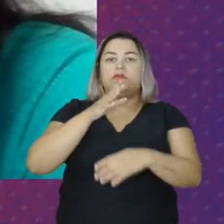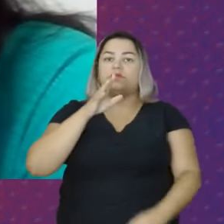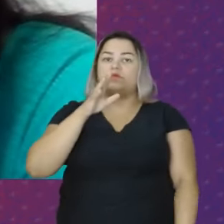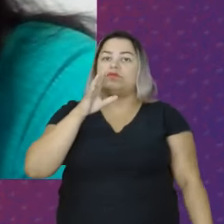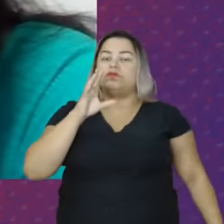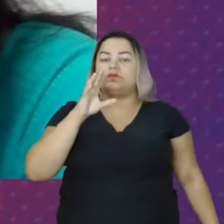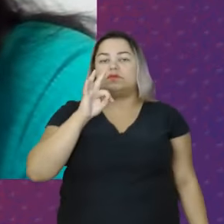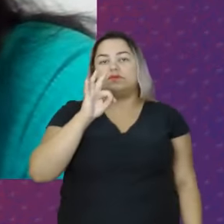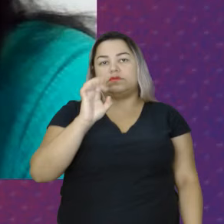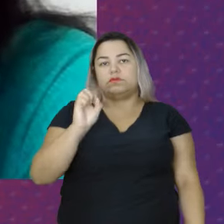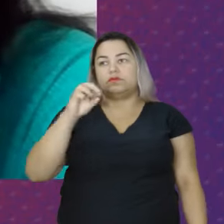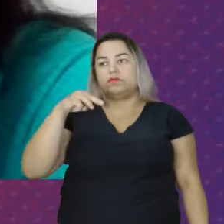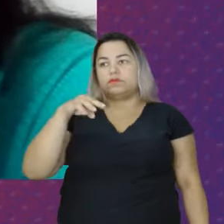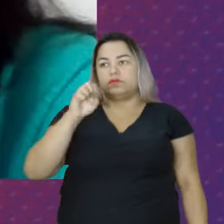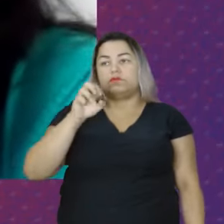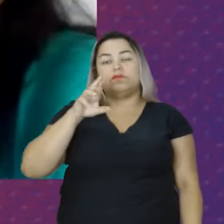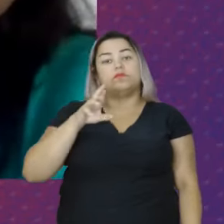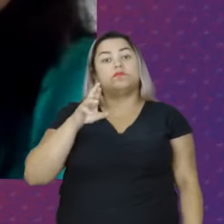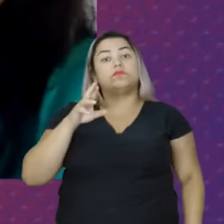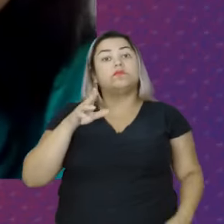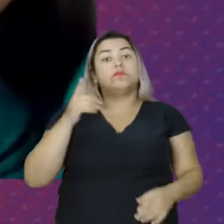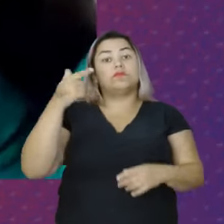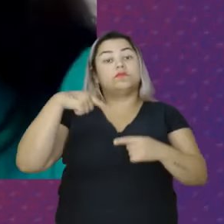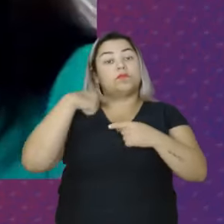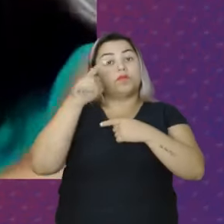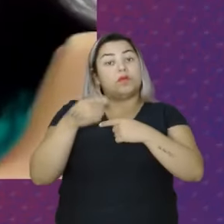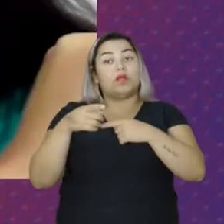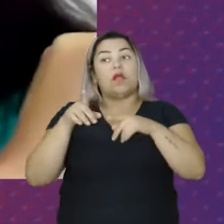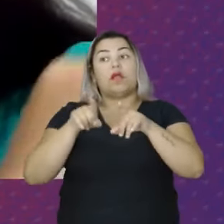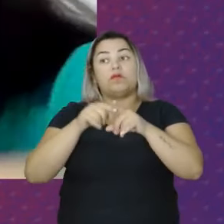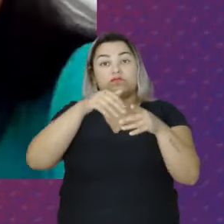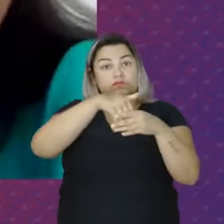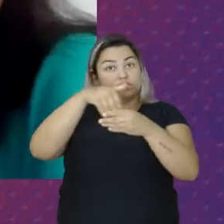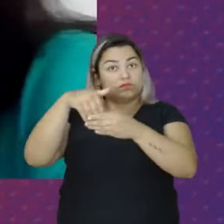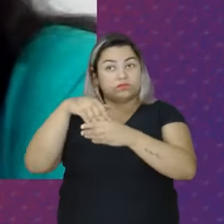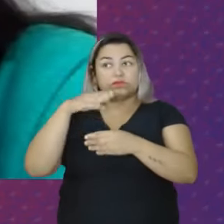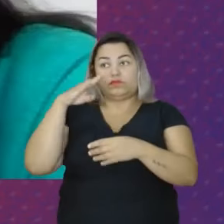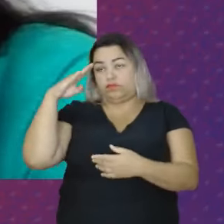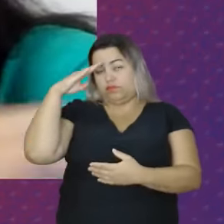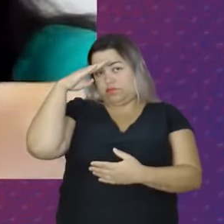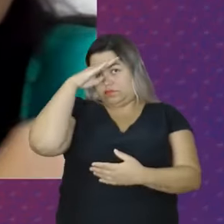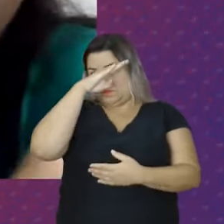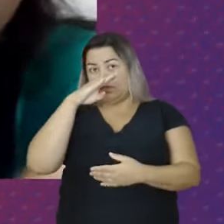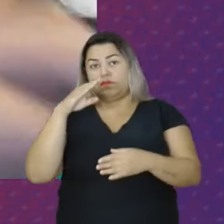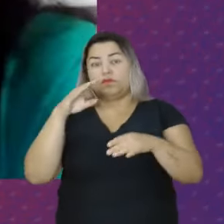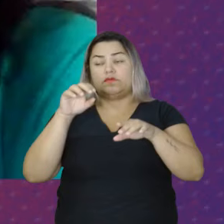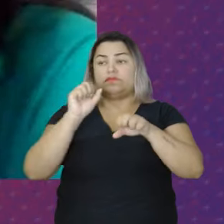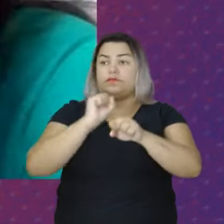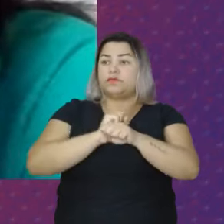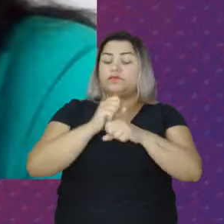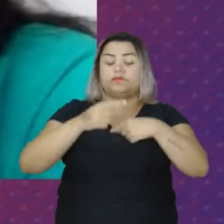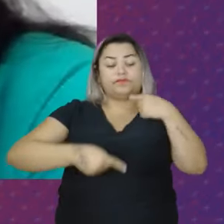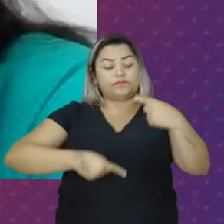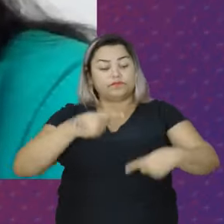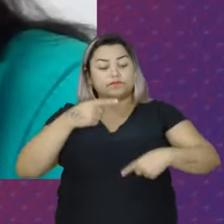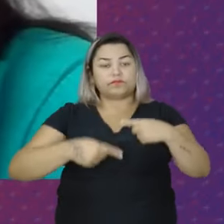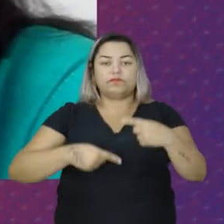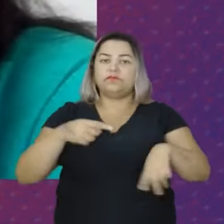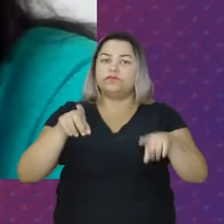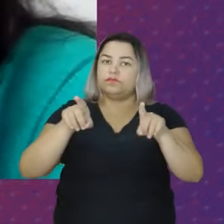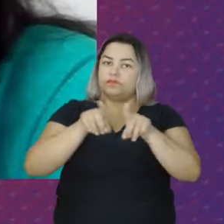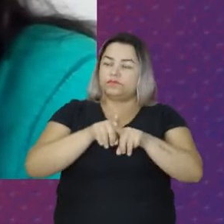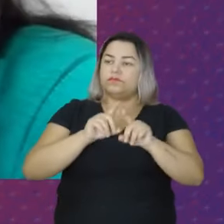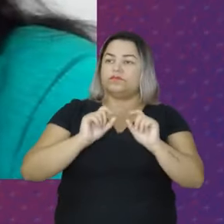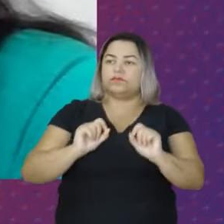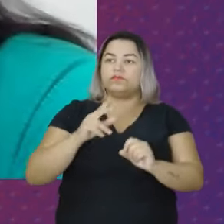eleição Do Bolsonaro E a partir daí mesmo Um desmonte Uma política de desmonte Que eu